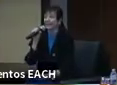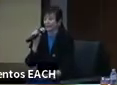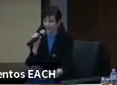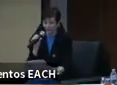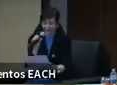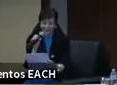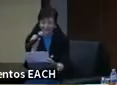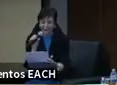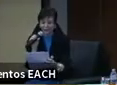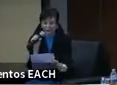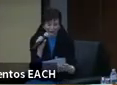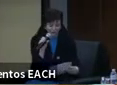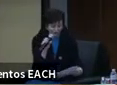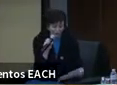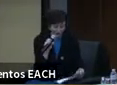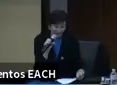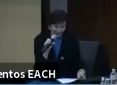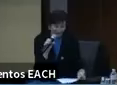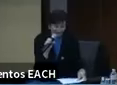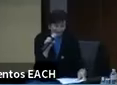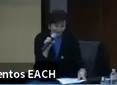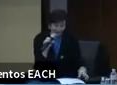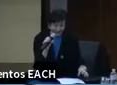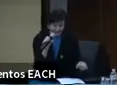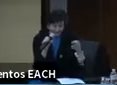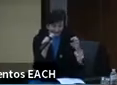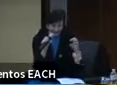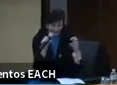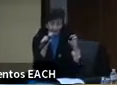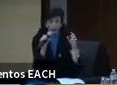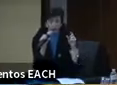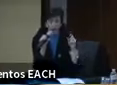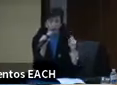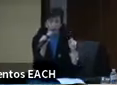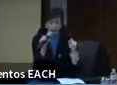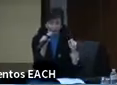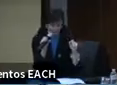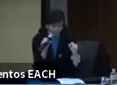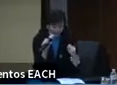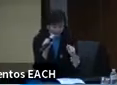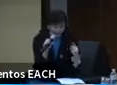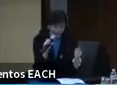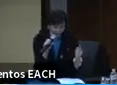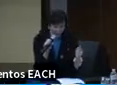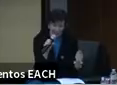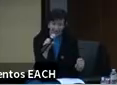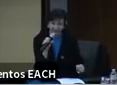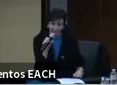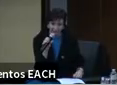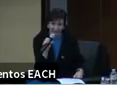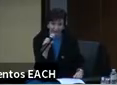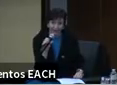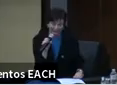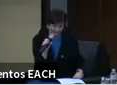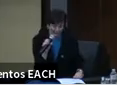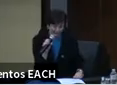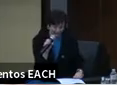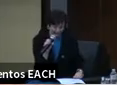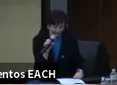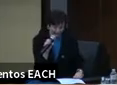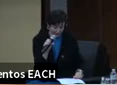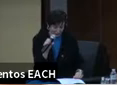Então, se as tecnologias digitais estão impregnadas em nosso cotidiano de maneira indissociável e até